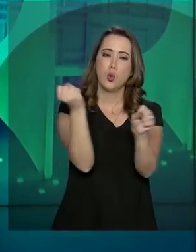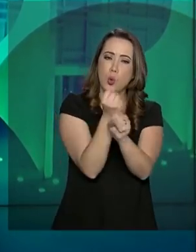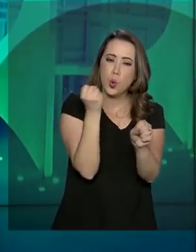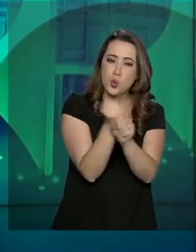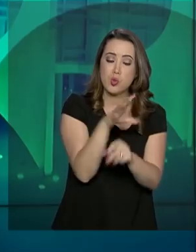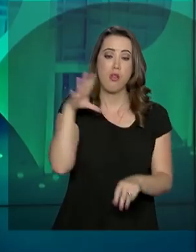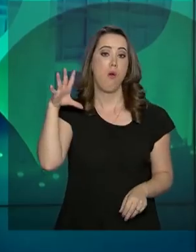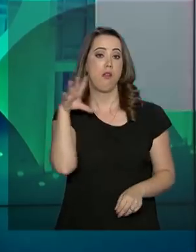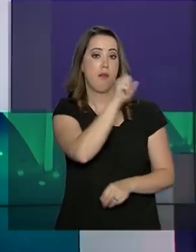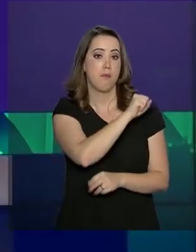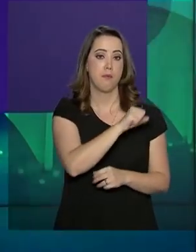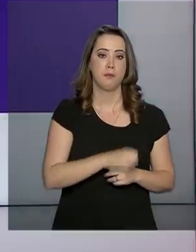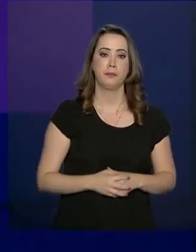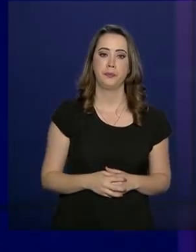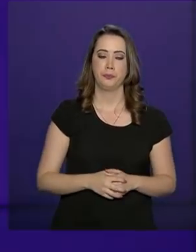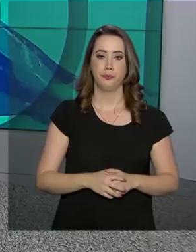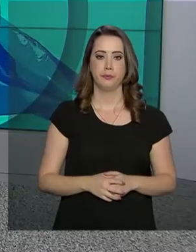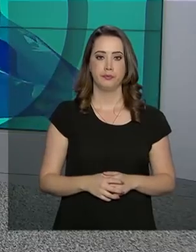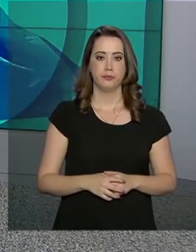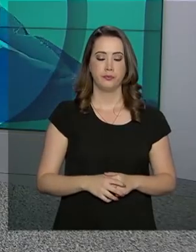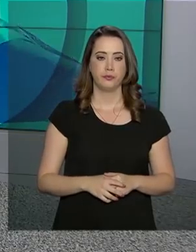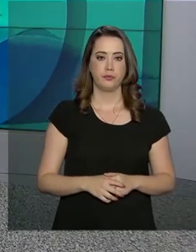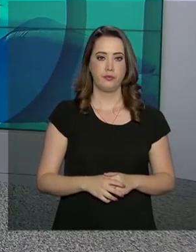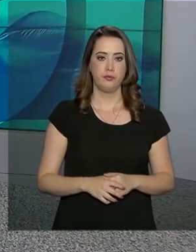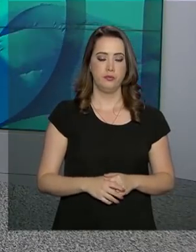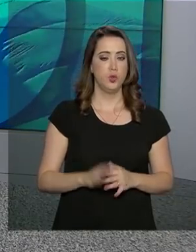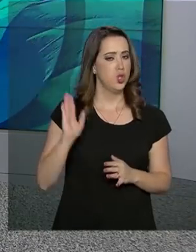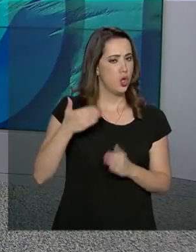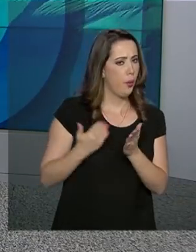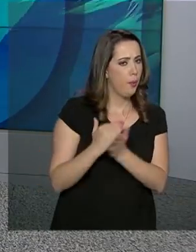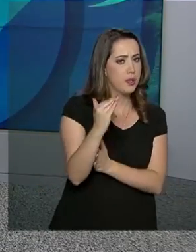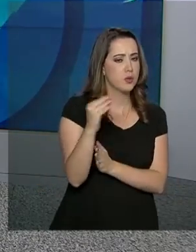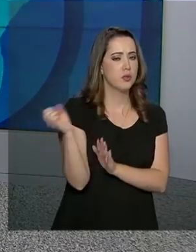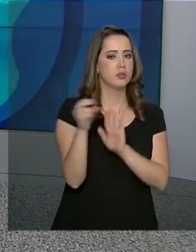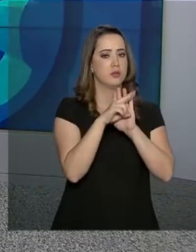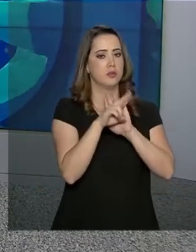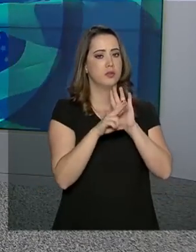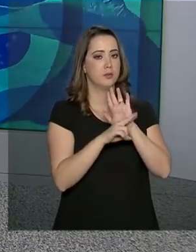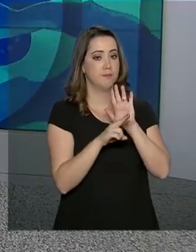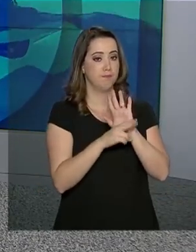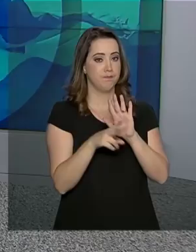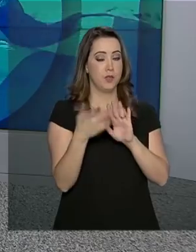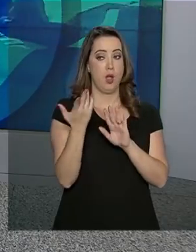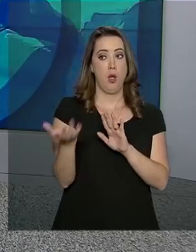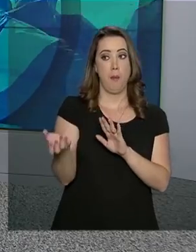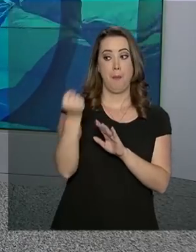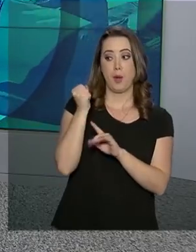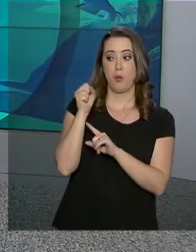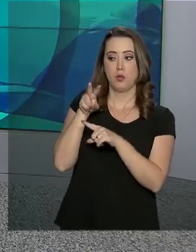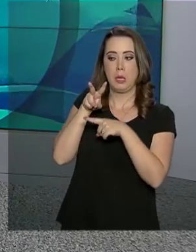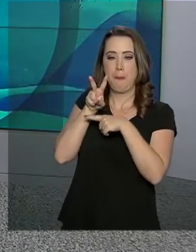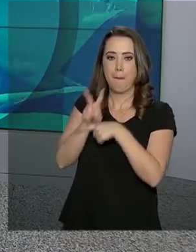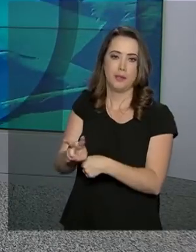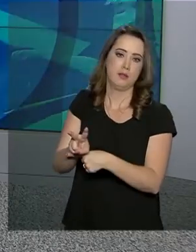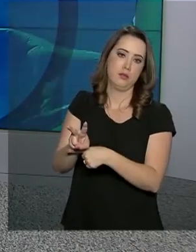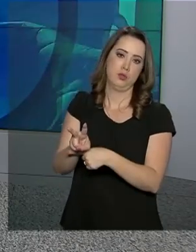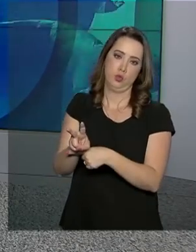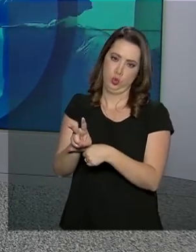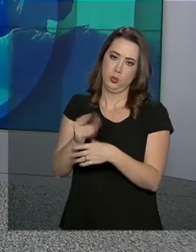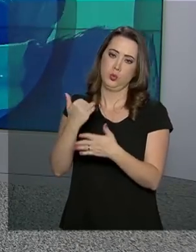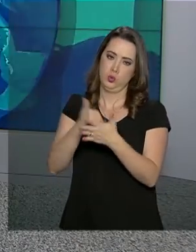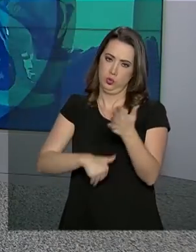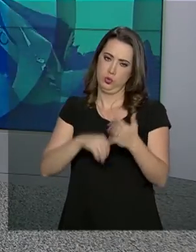reconstrução emergencial. Já estão valendo as novas regras para o empréstimo consignado na folha de